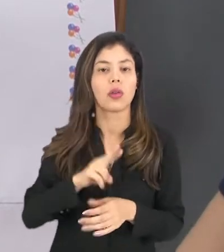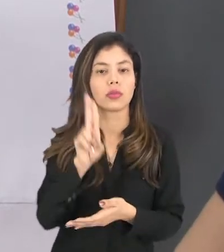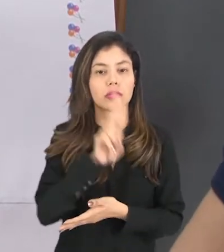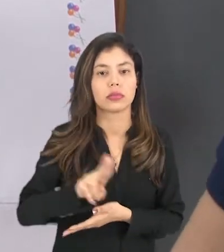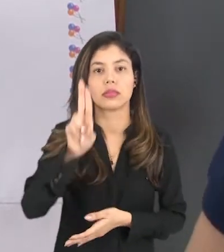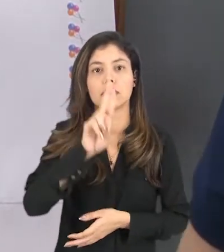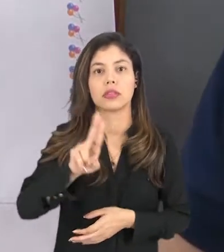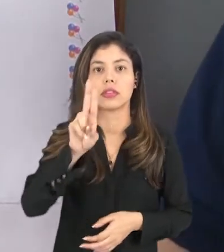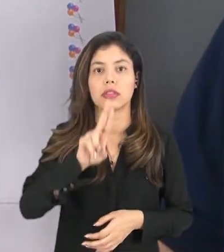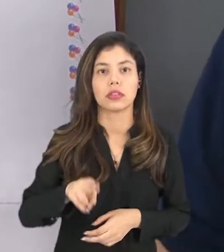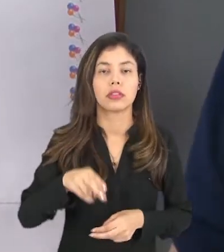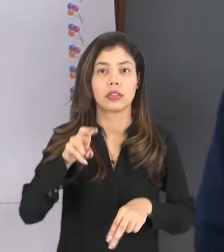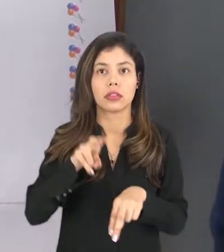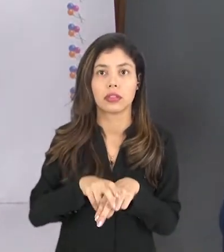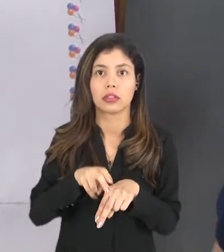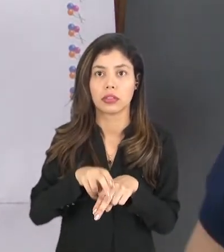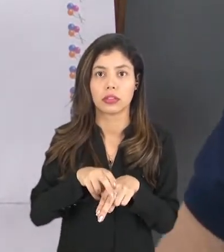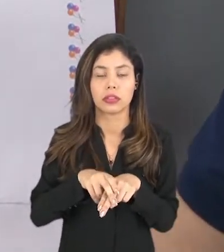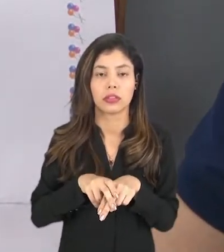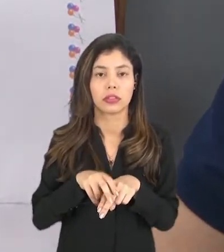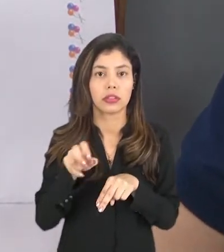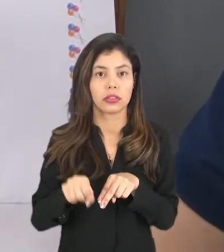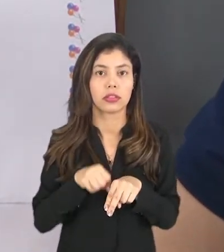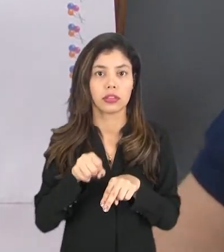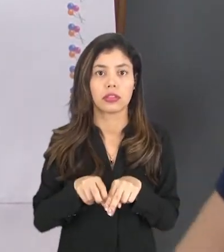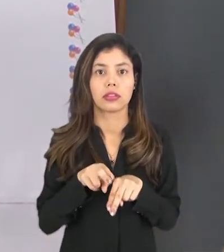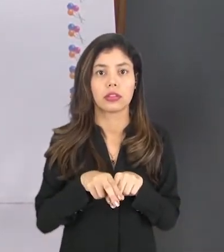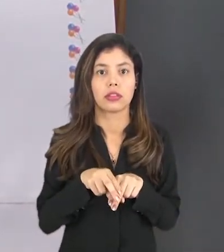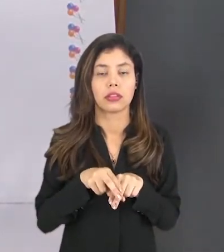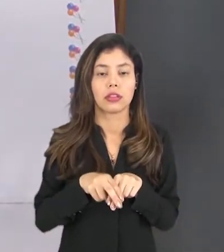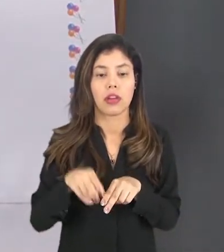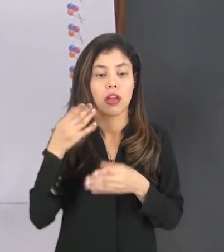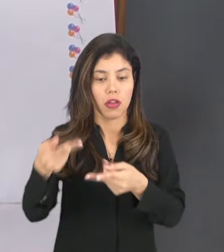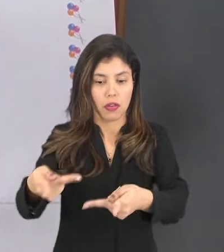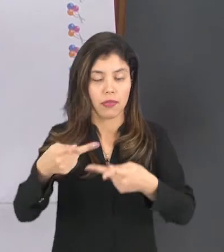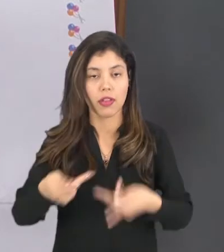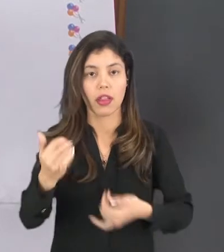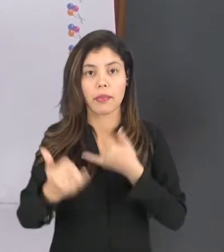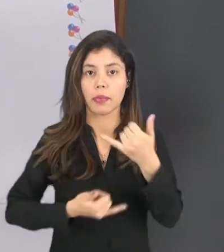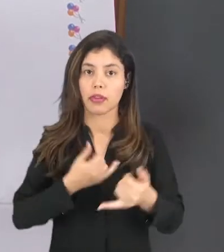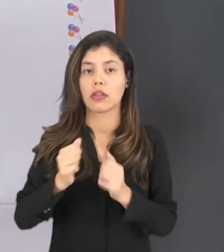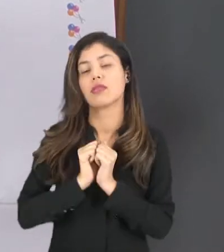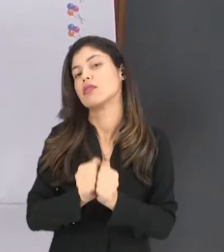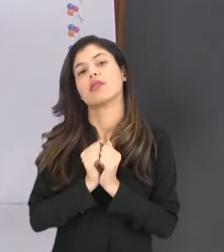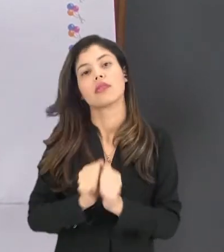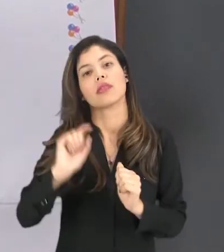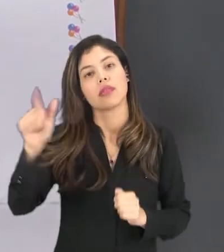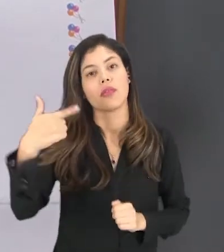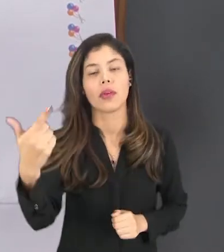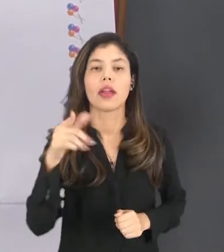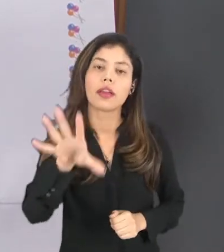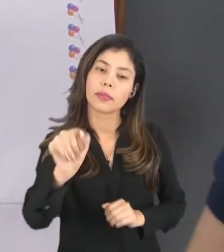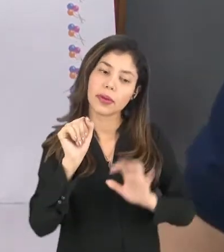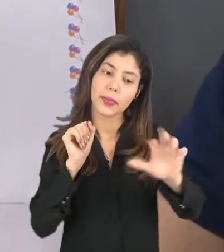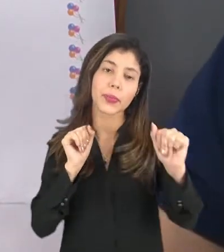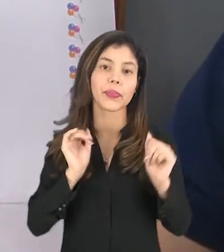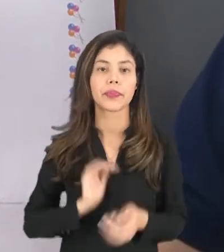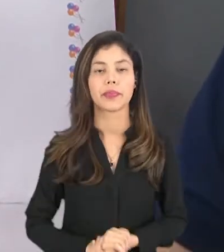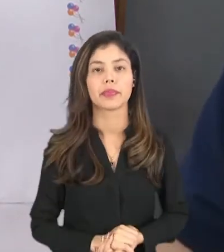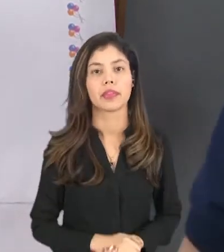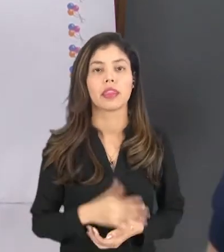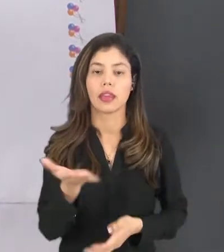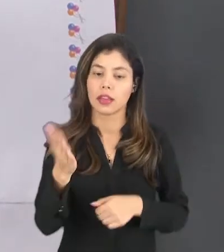de roda. Os outros coleguinhas estão todos olhando para ela, convidando ela para brincar com eles de pega-pega. Então,